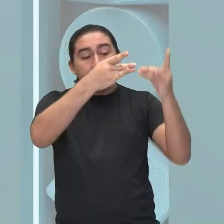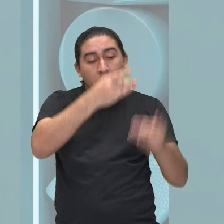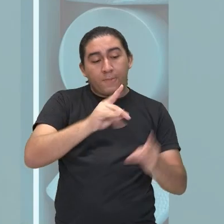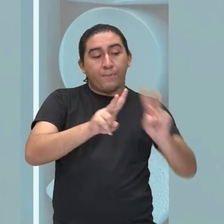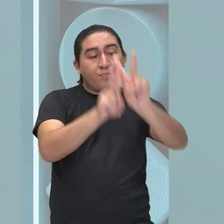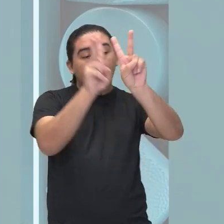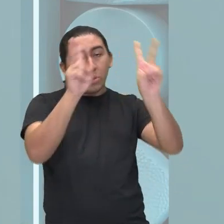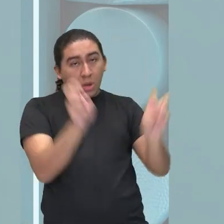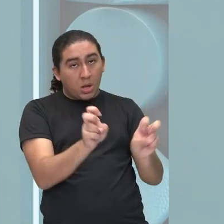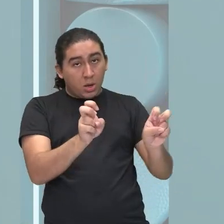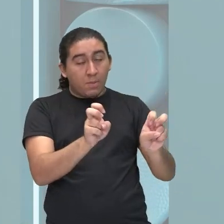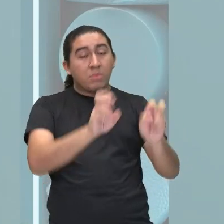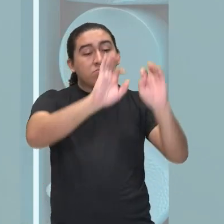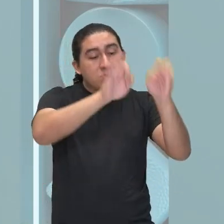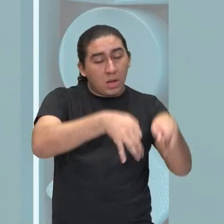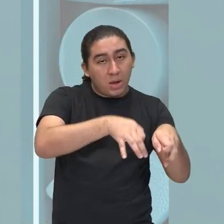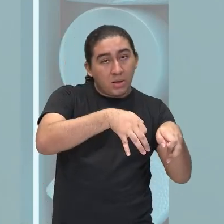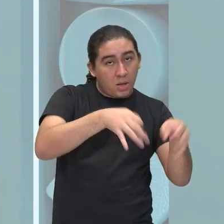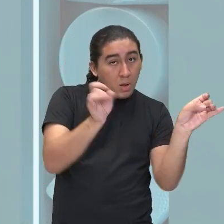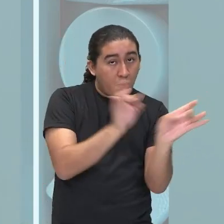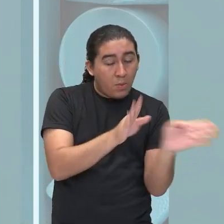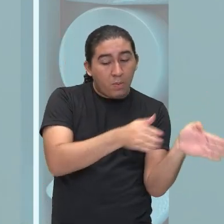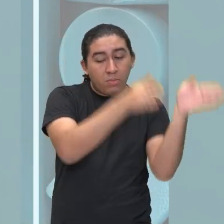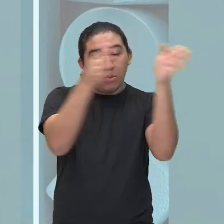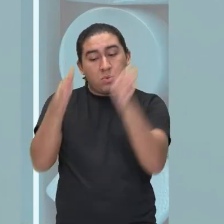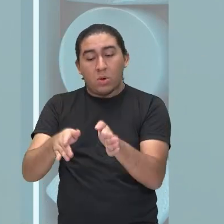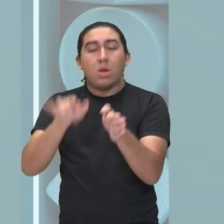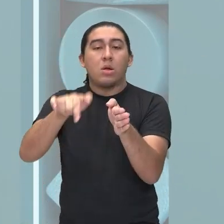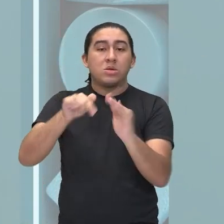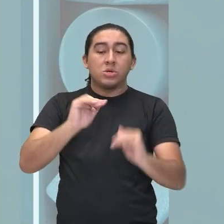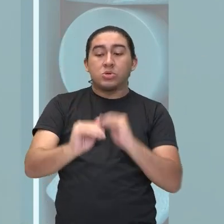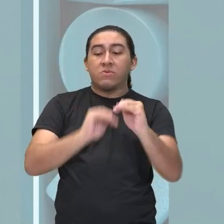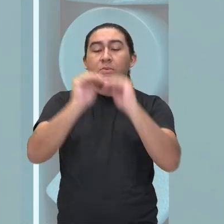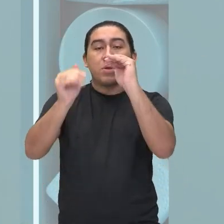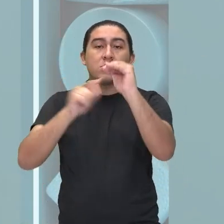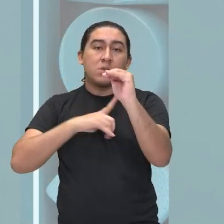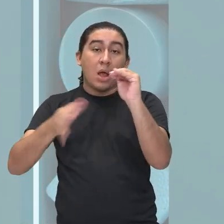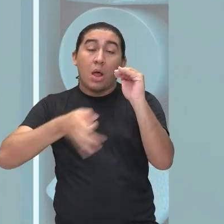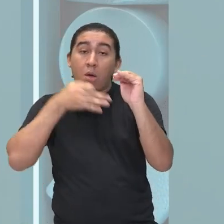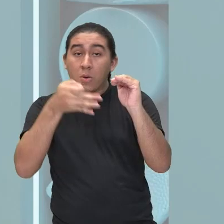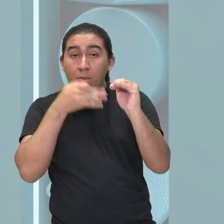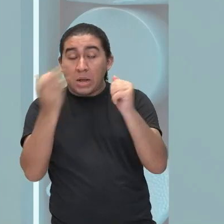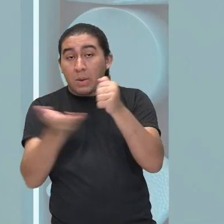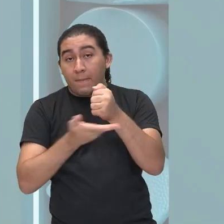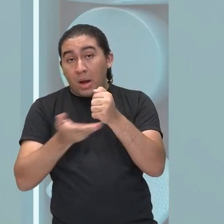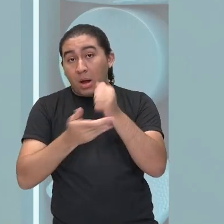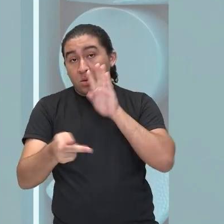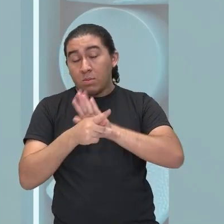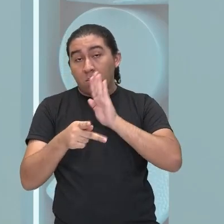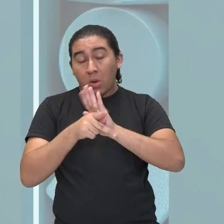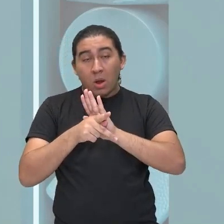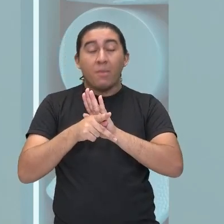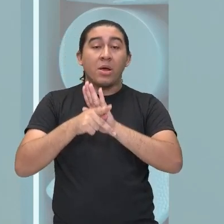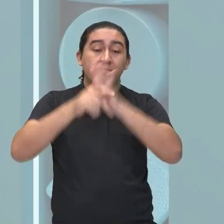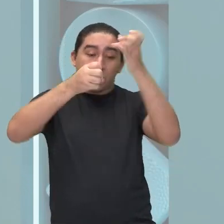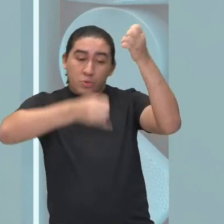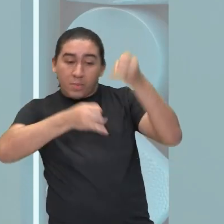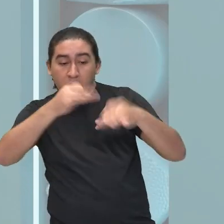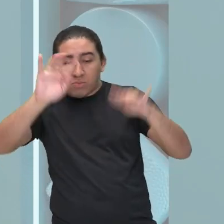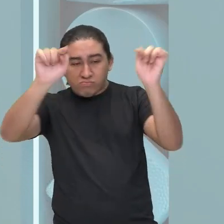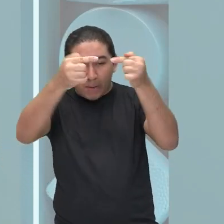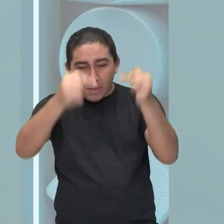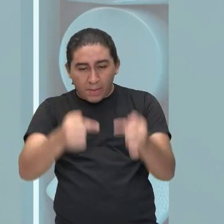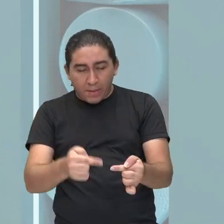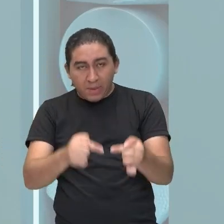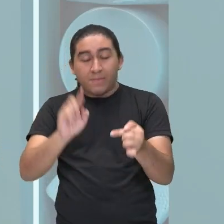abordada. No desenvolvimento, os argumentos, certo? Para defender o ponto de vista. E lá